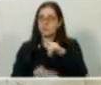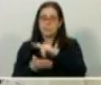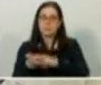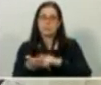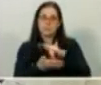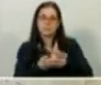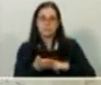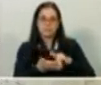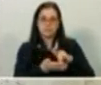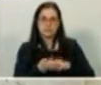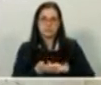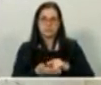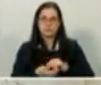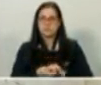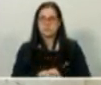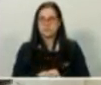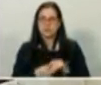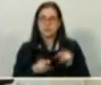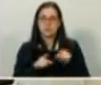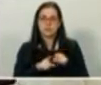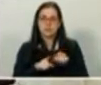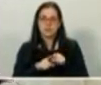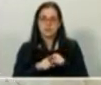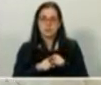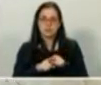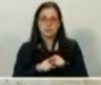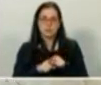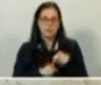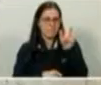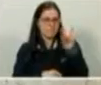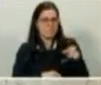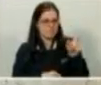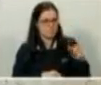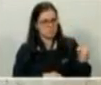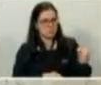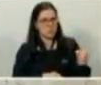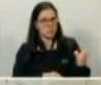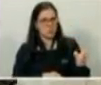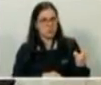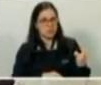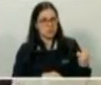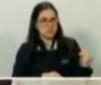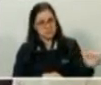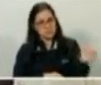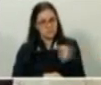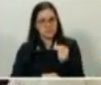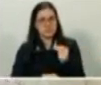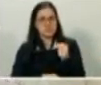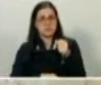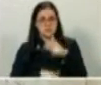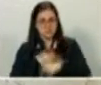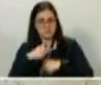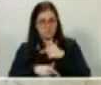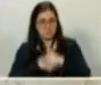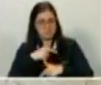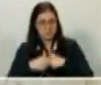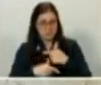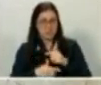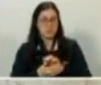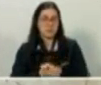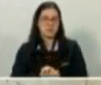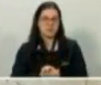mil ofícios e indicações para a Prefeitura de São Paulo nos meus quatro mandatos. Isso dá